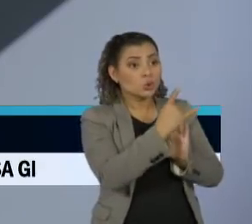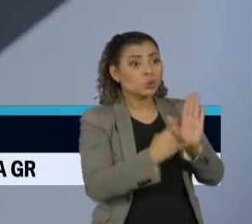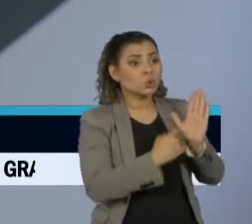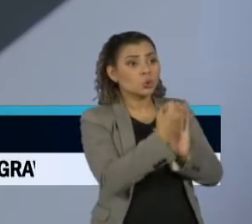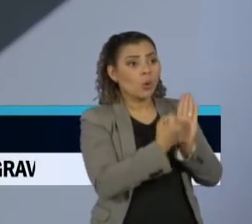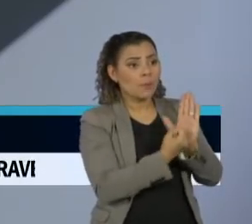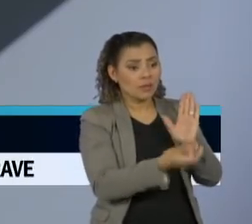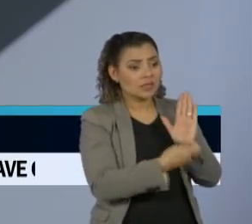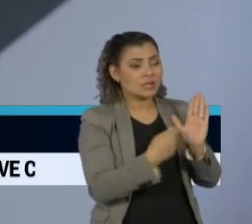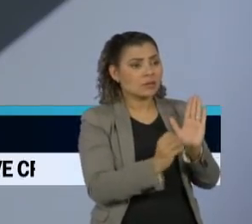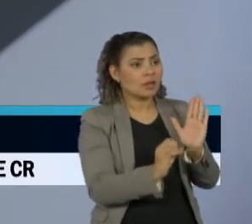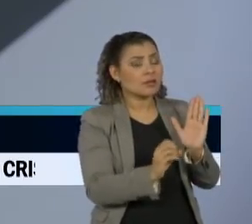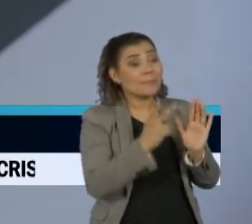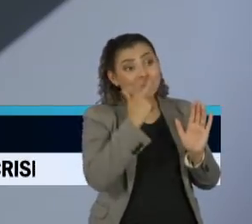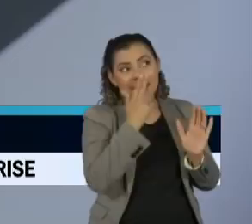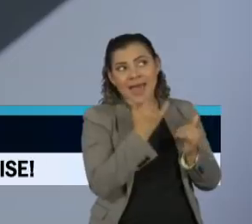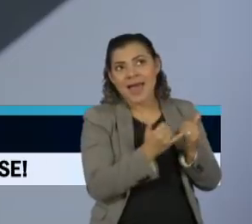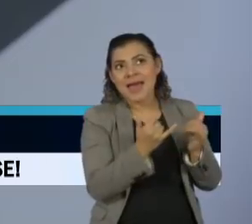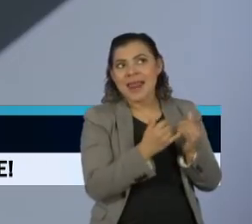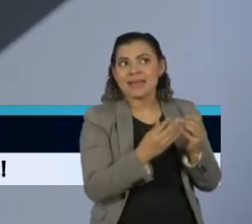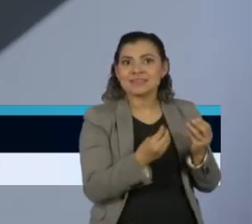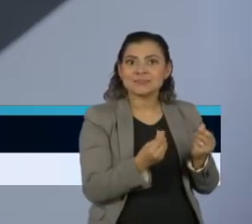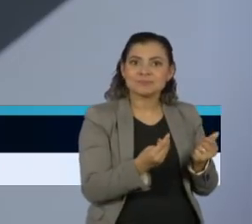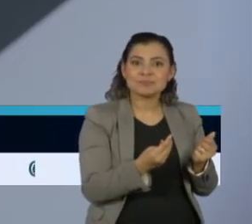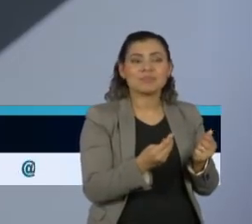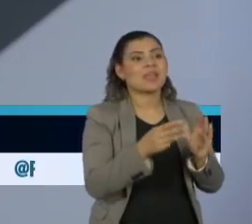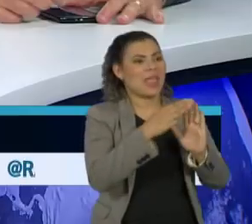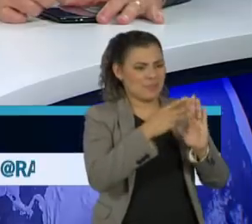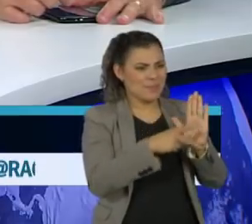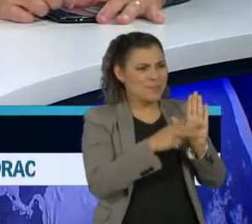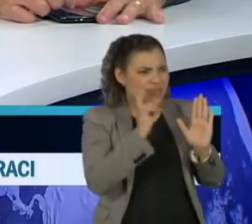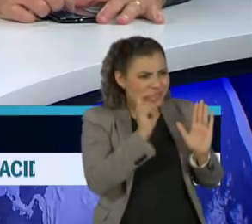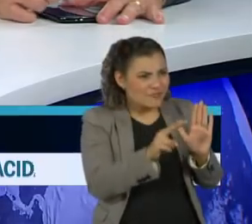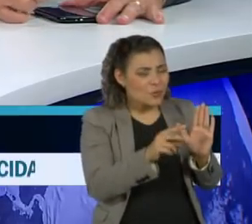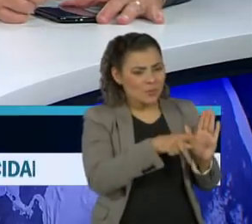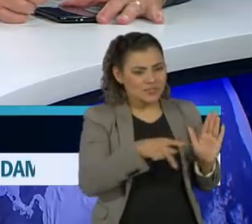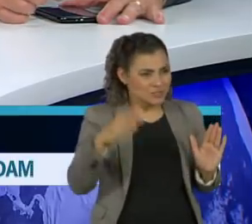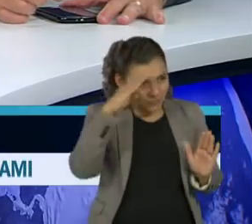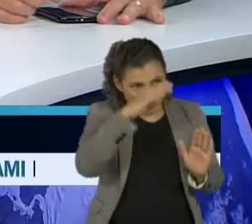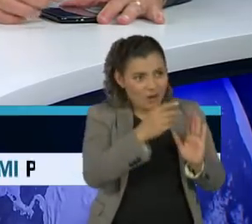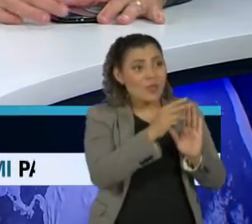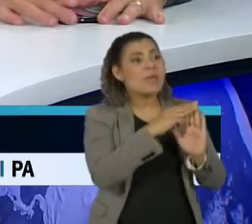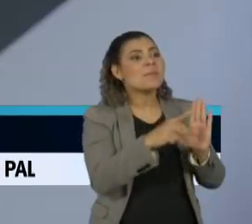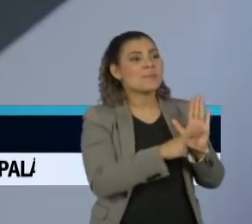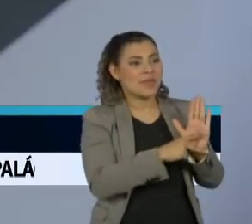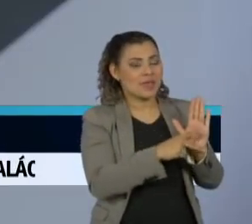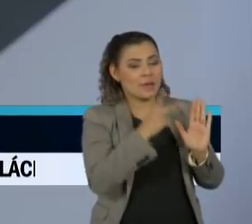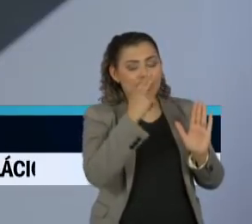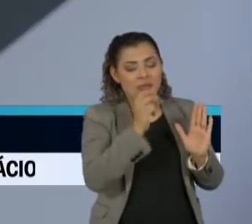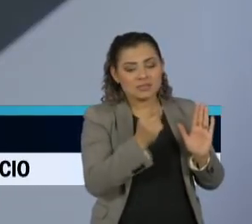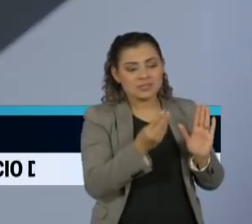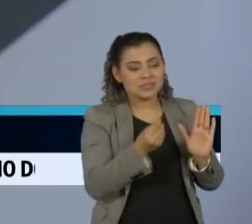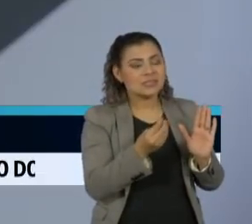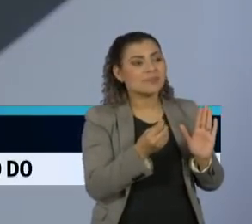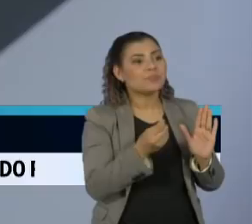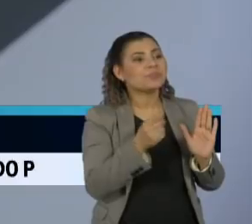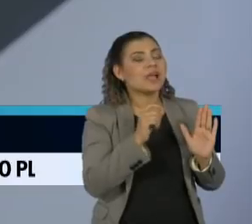seja relacionado... Existe essa medida provisória do presidente Bolsonaro que, na prática, seria um excludente de